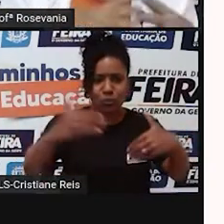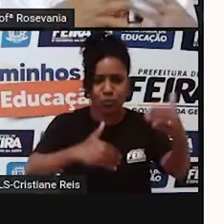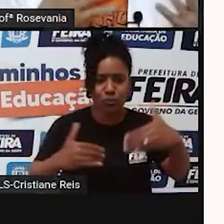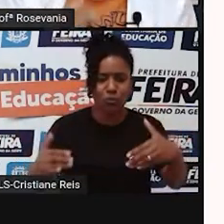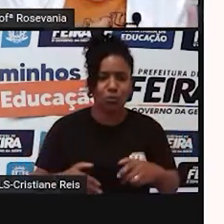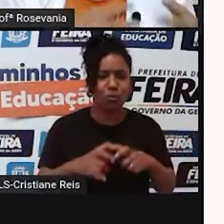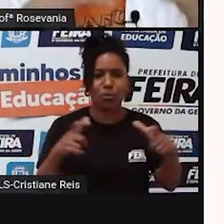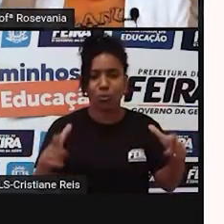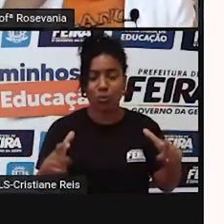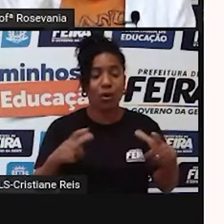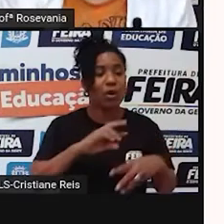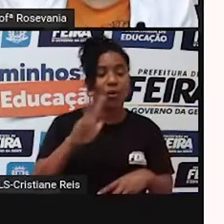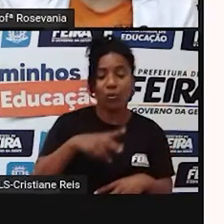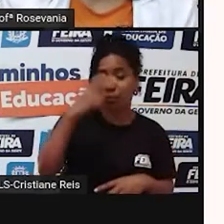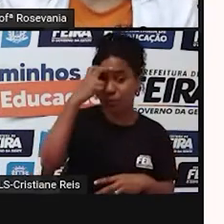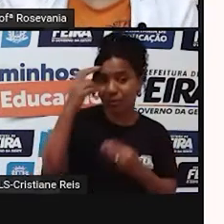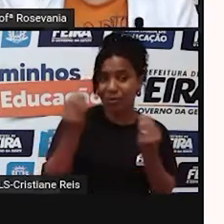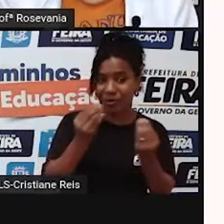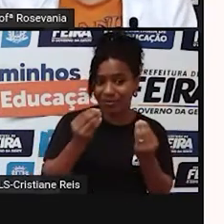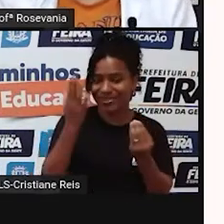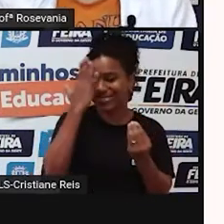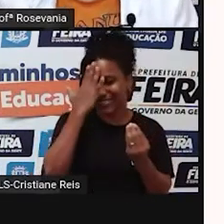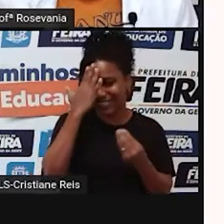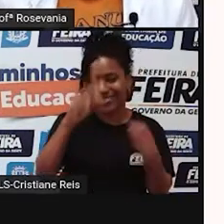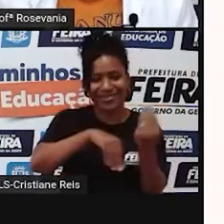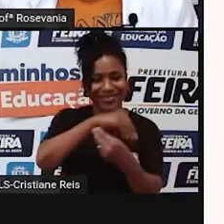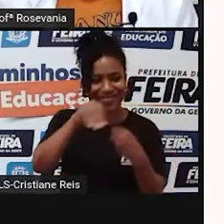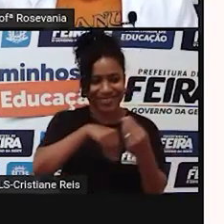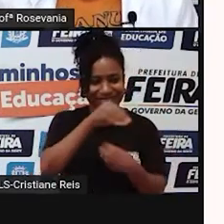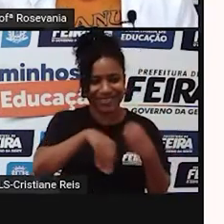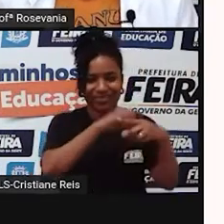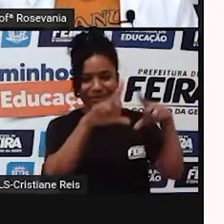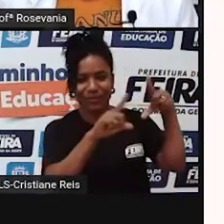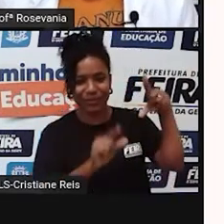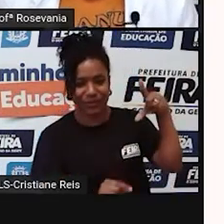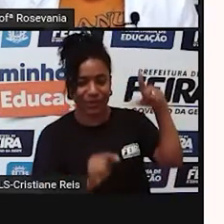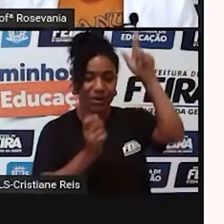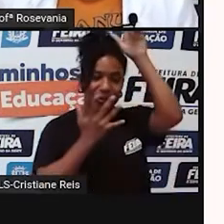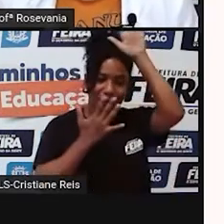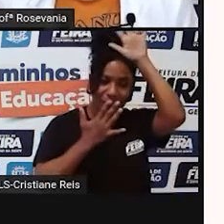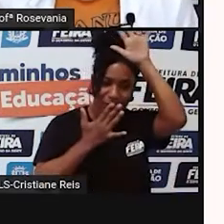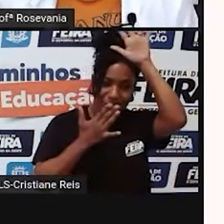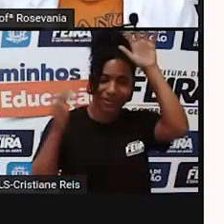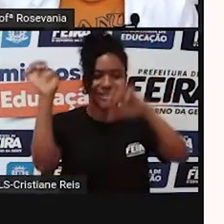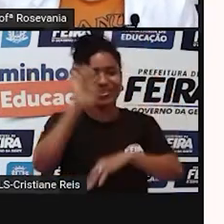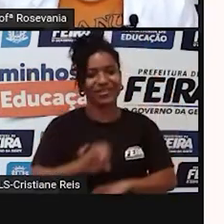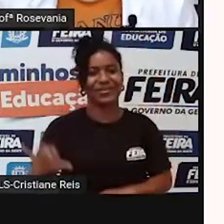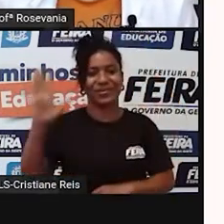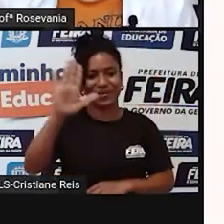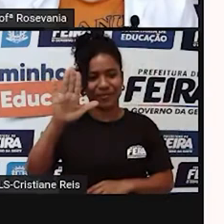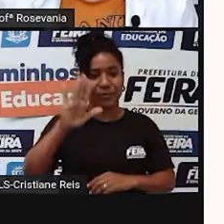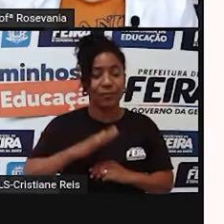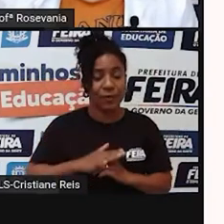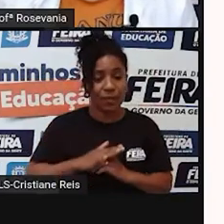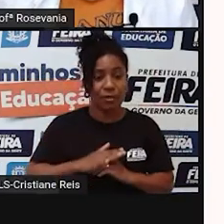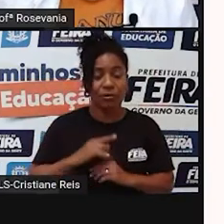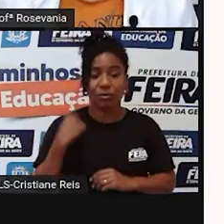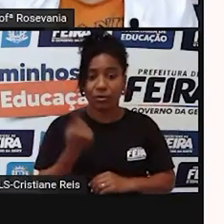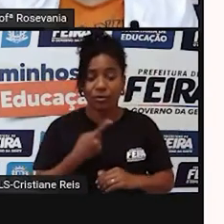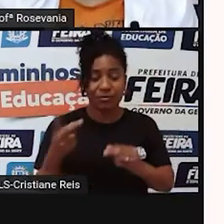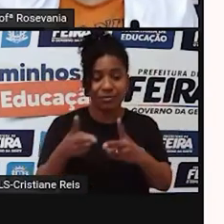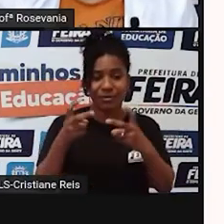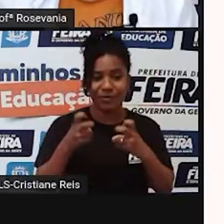né, africanos e dos povos europeus. Então, de certa forma, você vai perceber que nós somos um povo